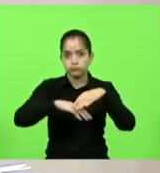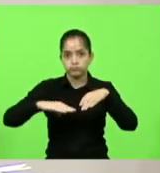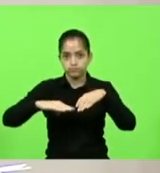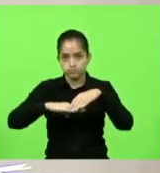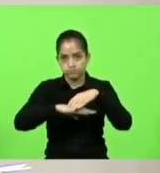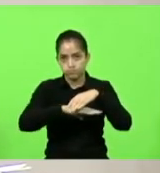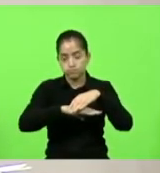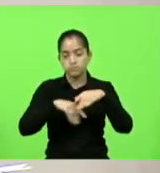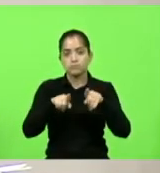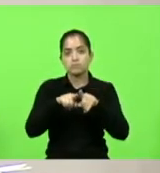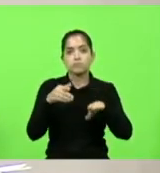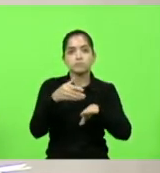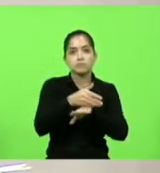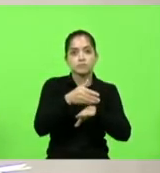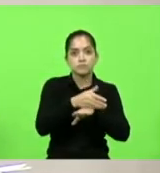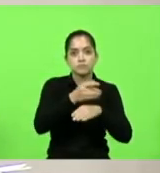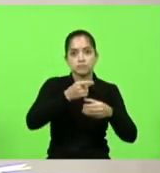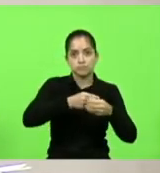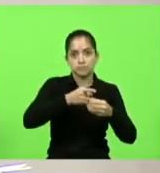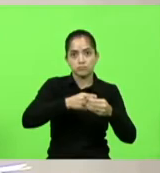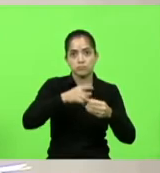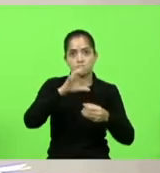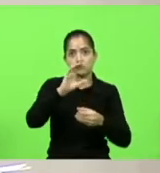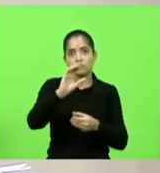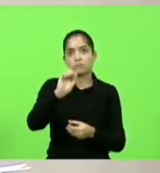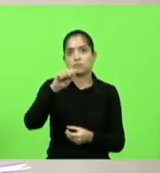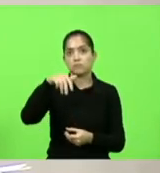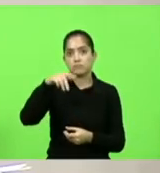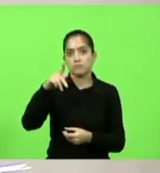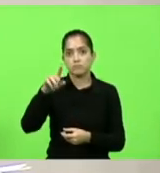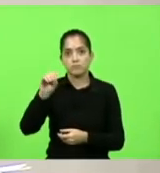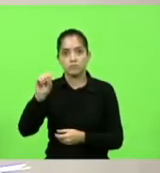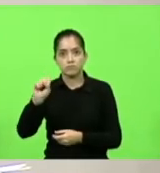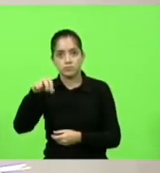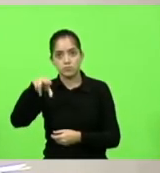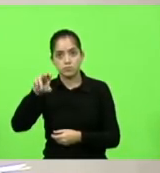trevo de acesso do município de Campos Novos. Em discussão?